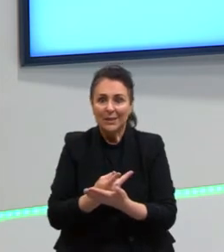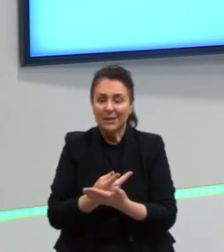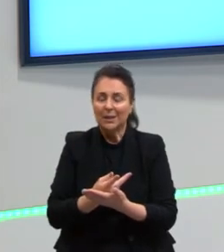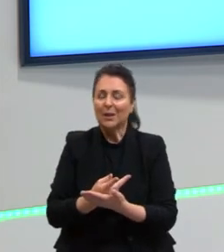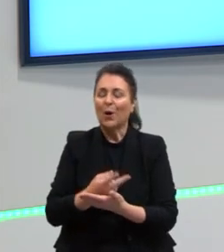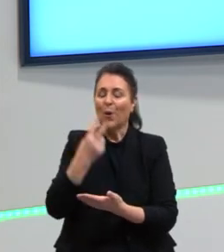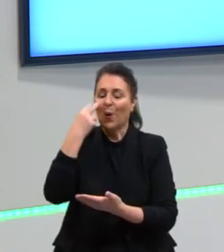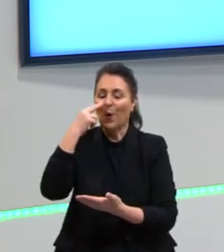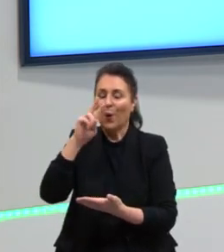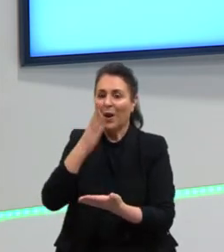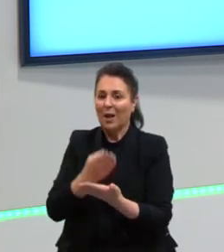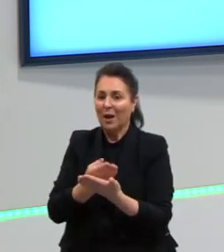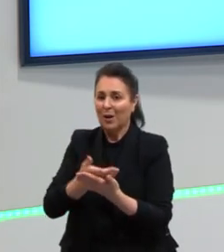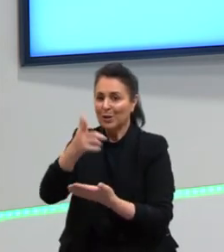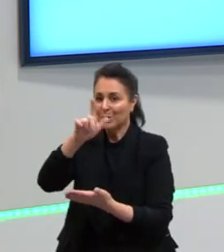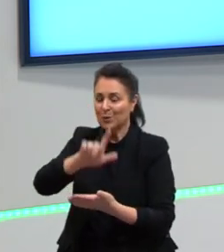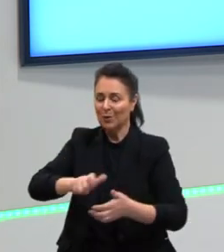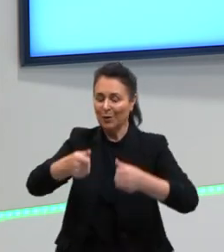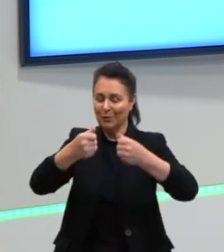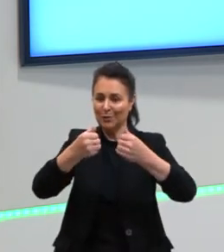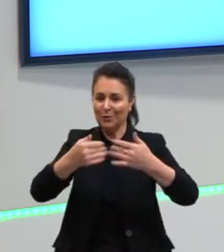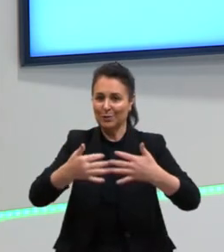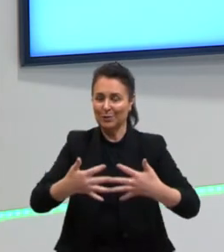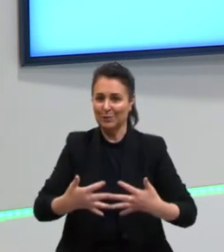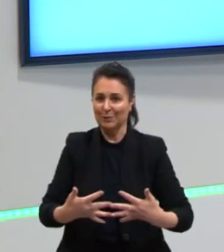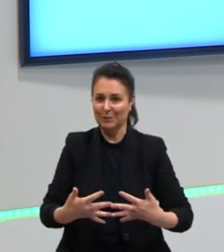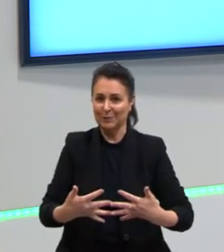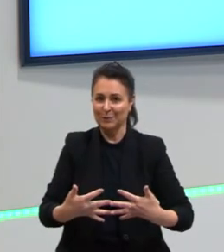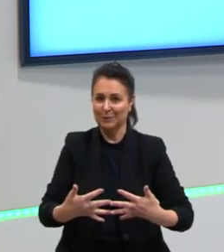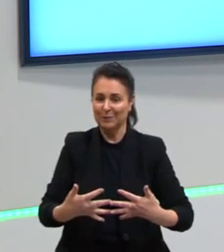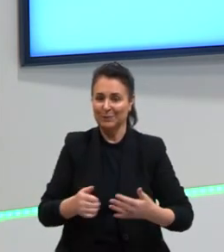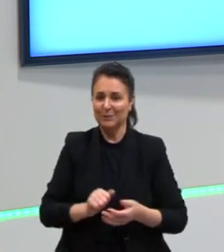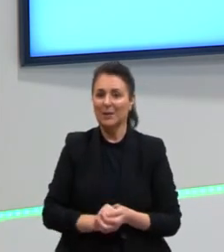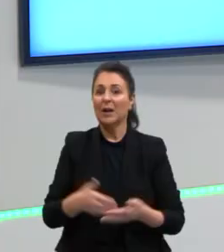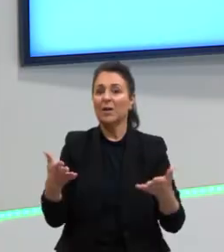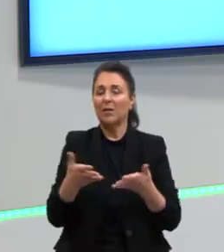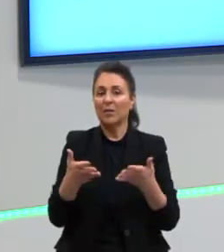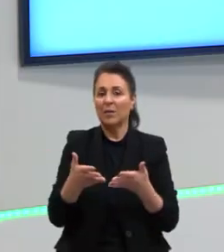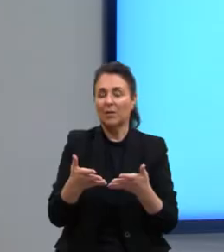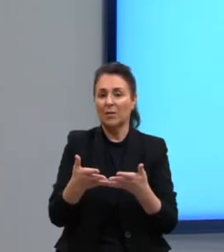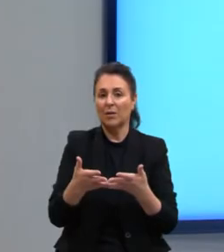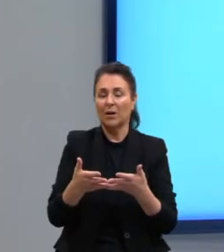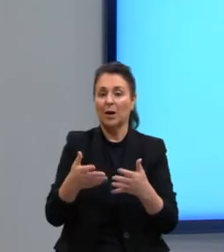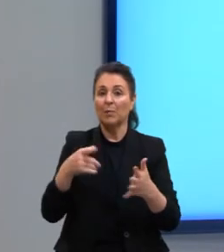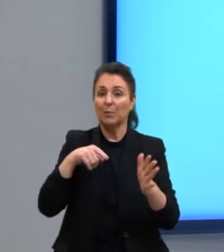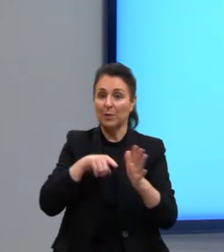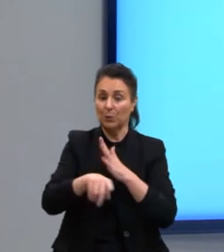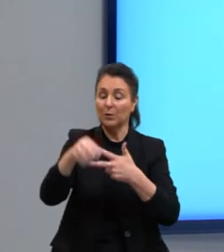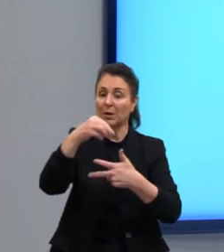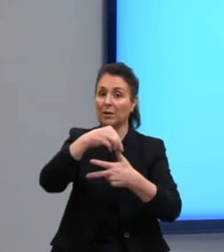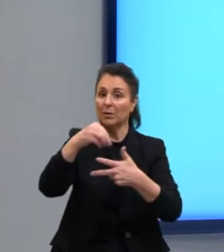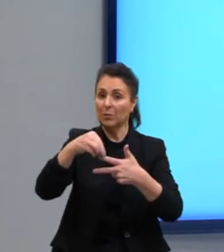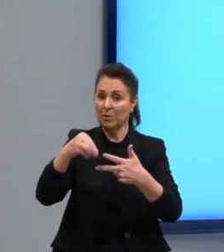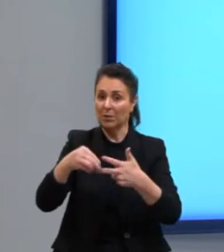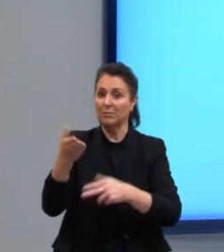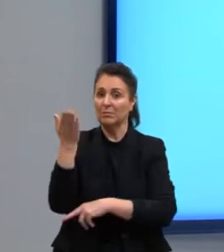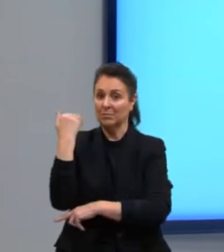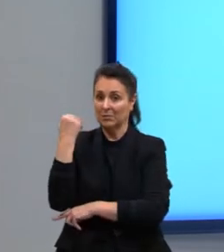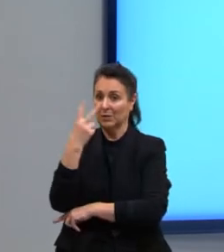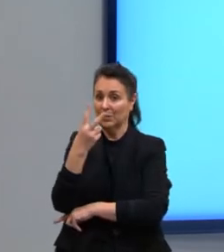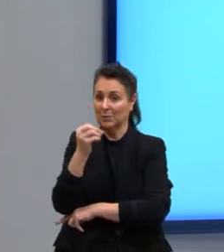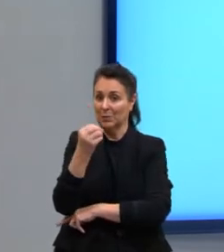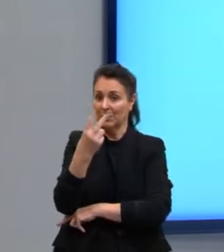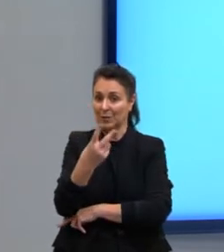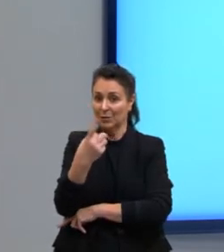início e assiste de novo. Vamos lá. Agora sim, questão do Enem, do ano anterior, 2021.